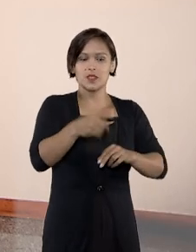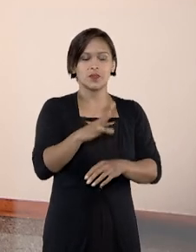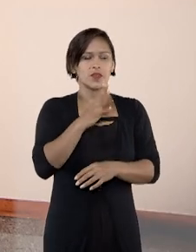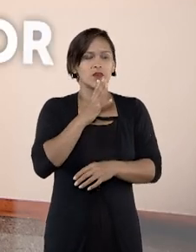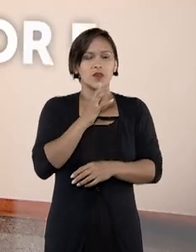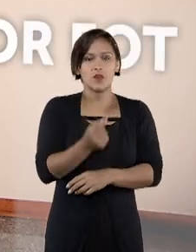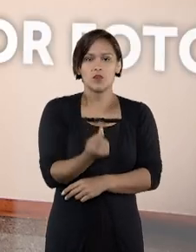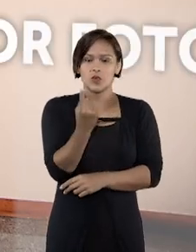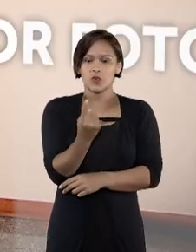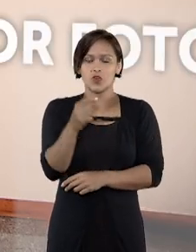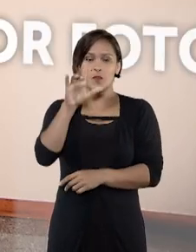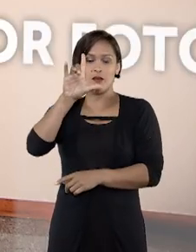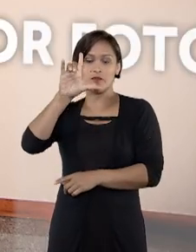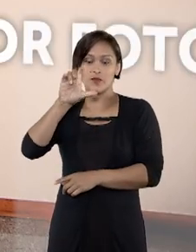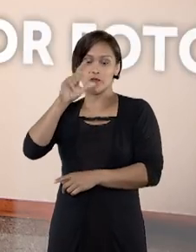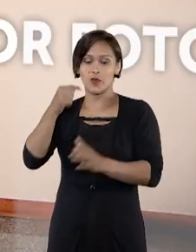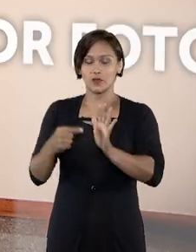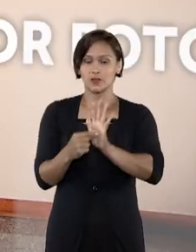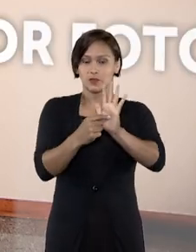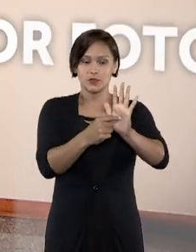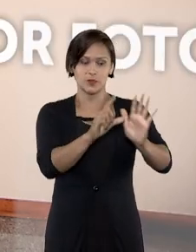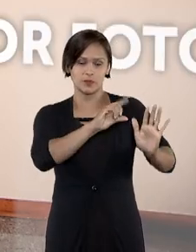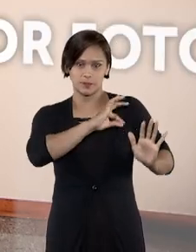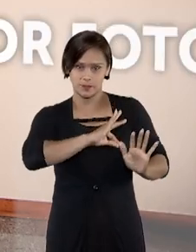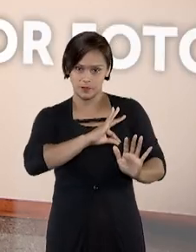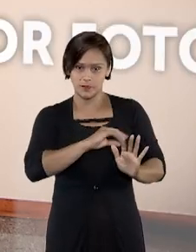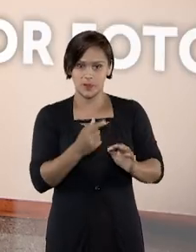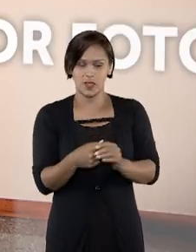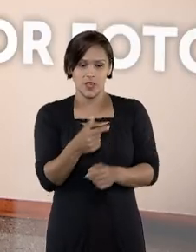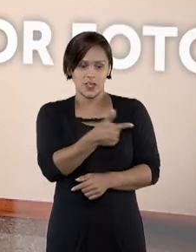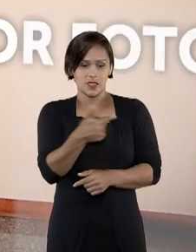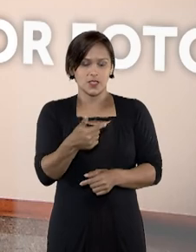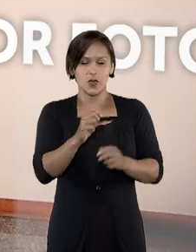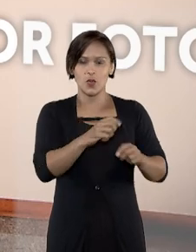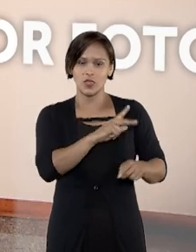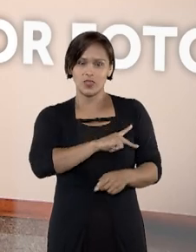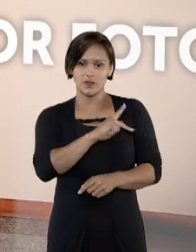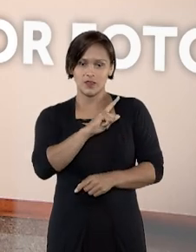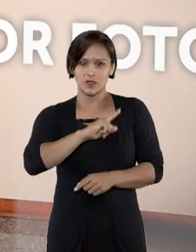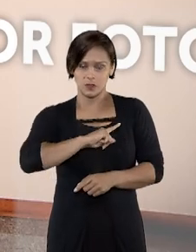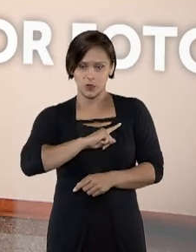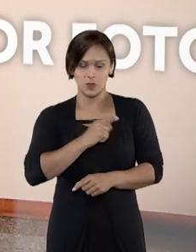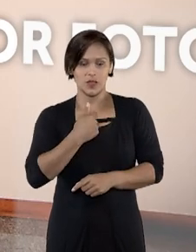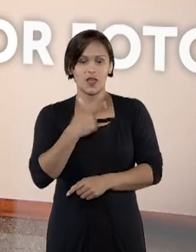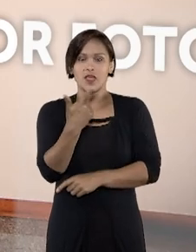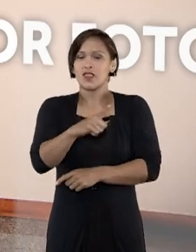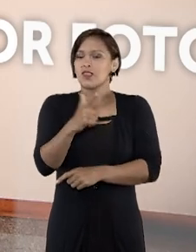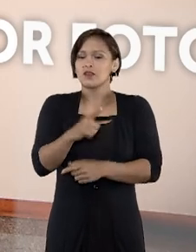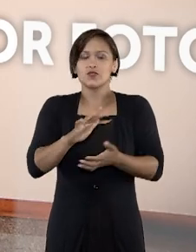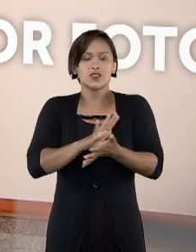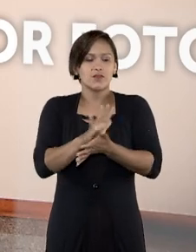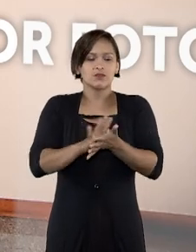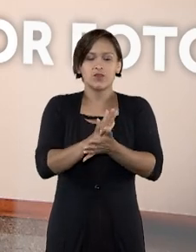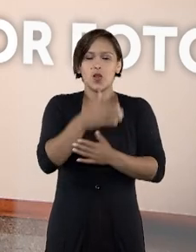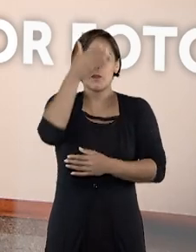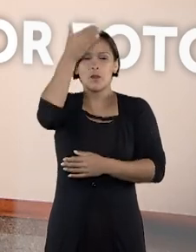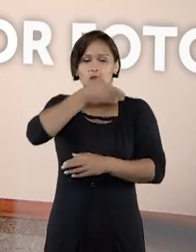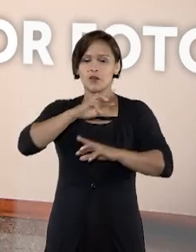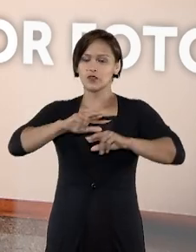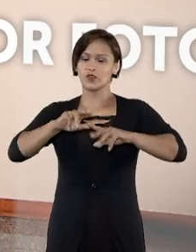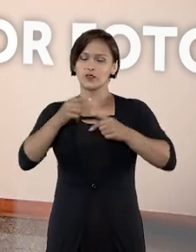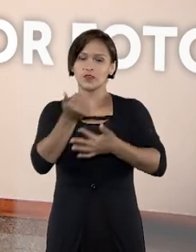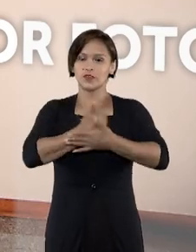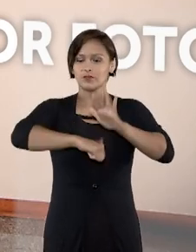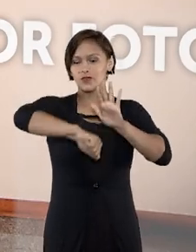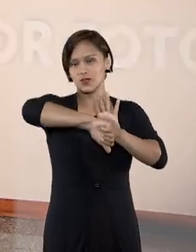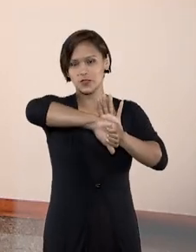sido reconhecido por uma foto apresentada pela polícia. Segundo a Defensoria Pública, não havia nenhuma outra prova que